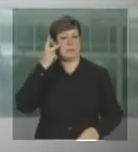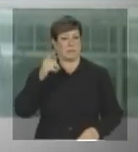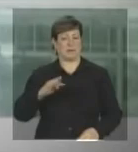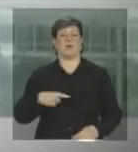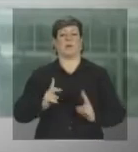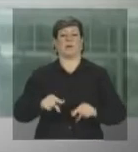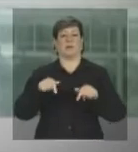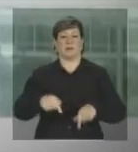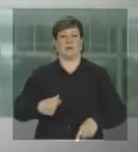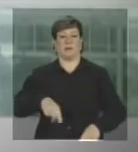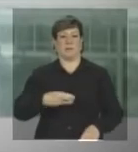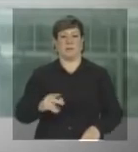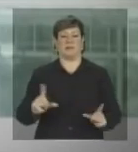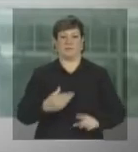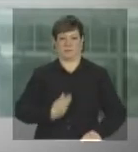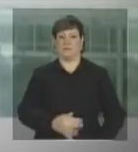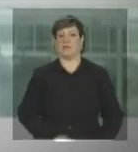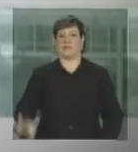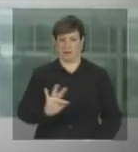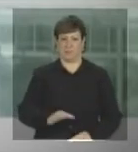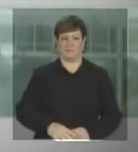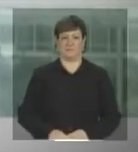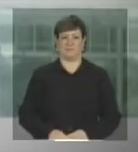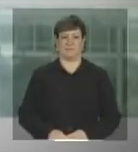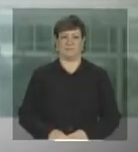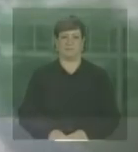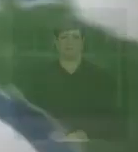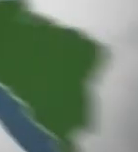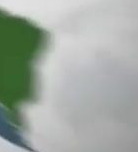Continue com a gente, NBR e a TV do Governo Federal.